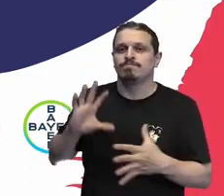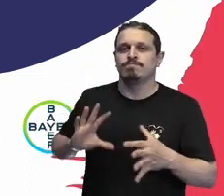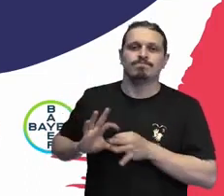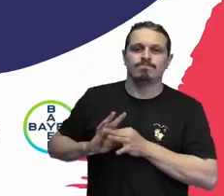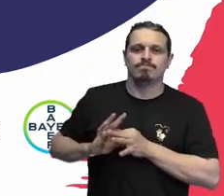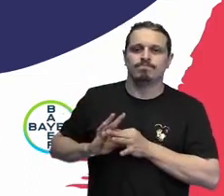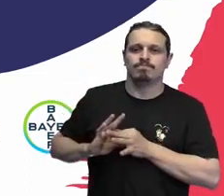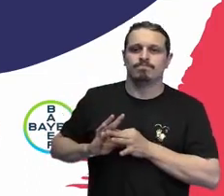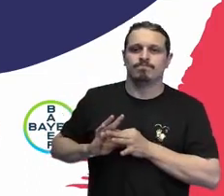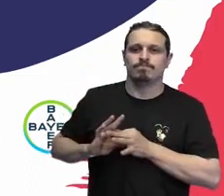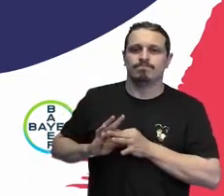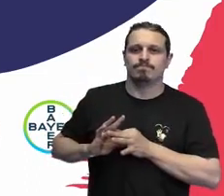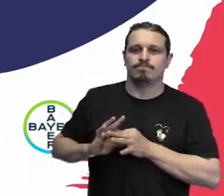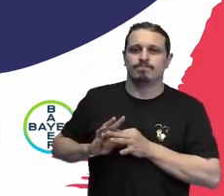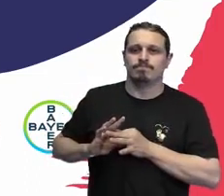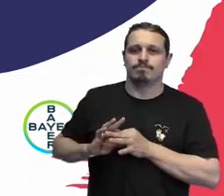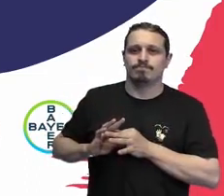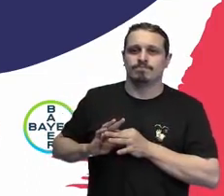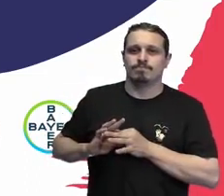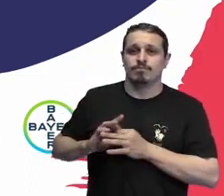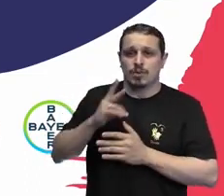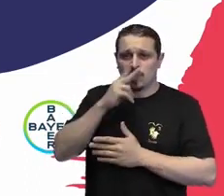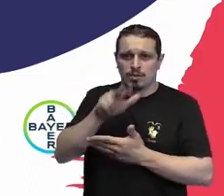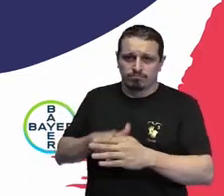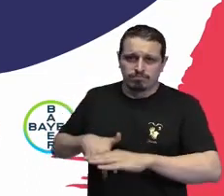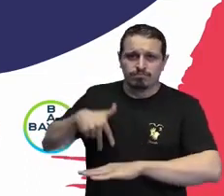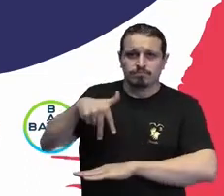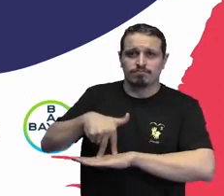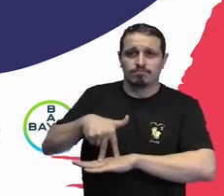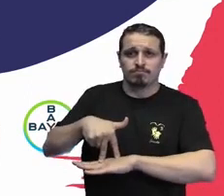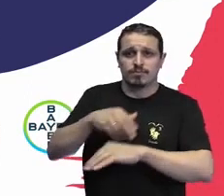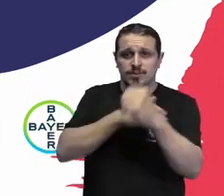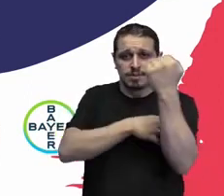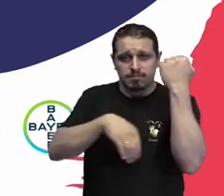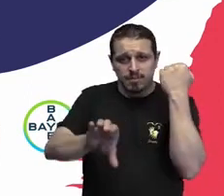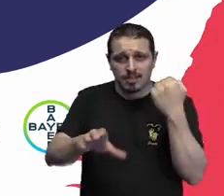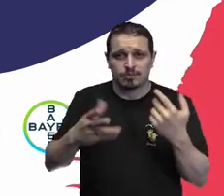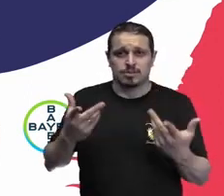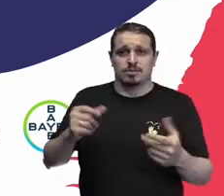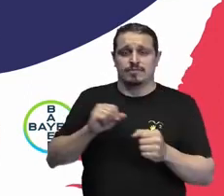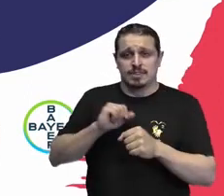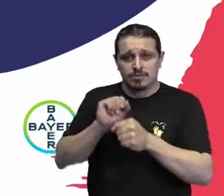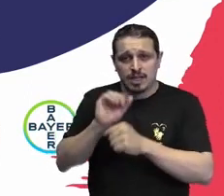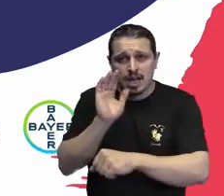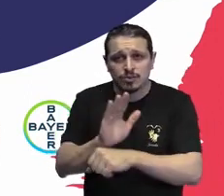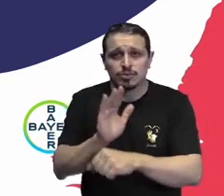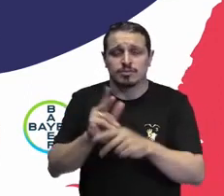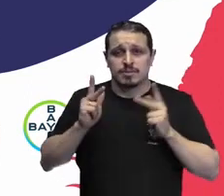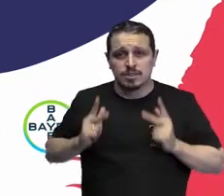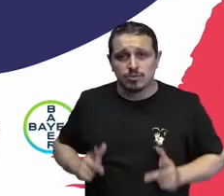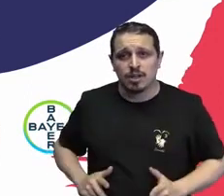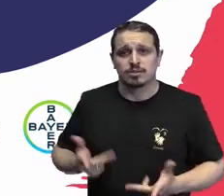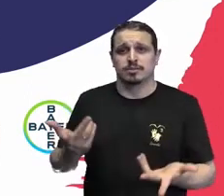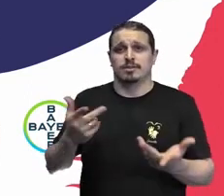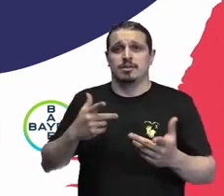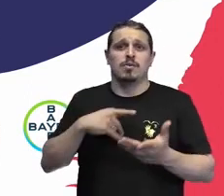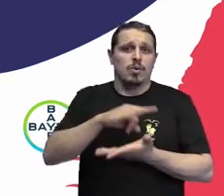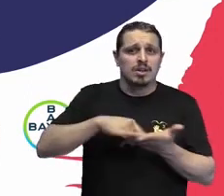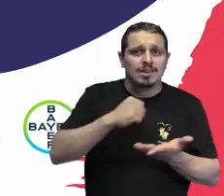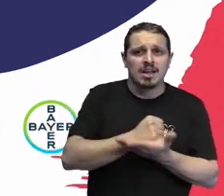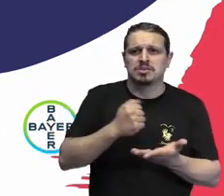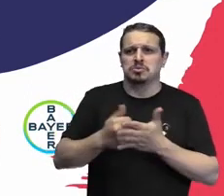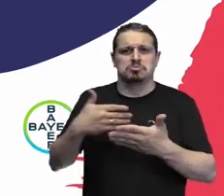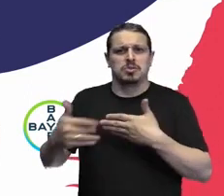diversidade e de inclusão e eu naturalmente vou contratar, vou gerir, vou pensar